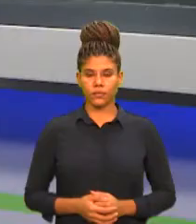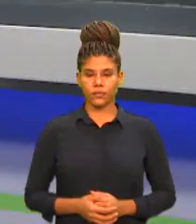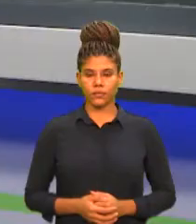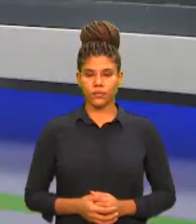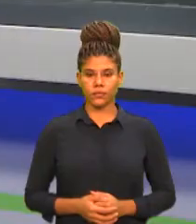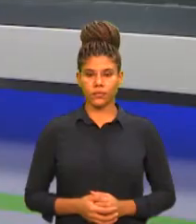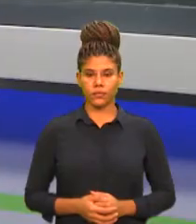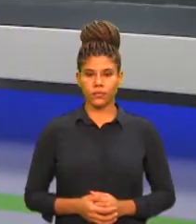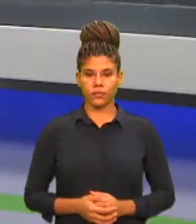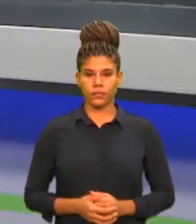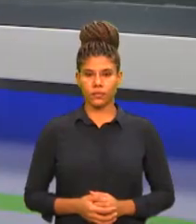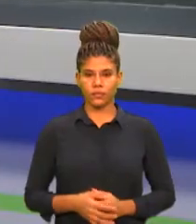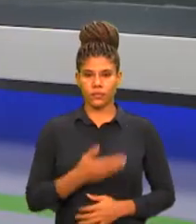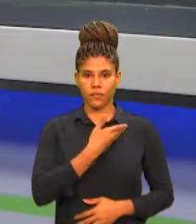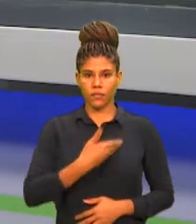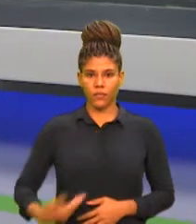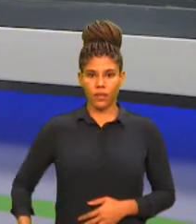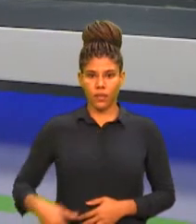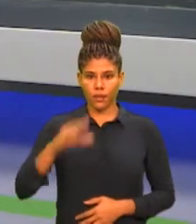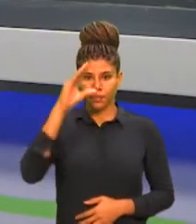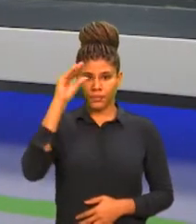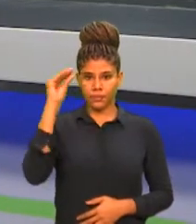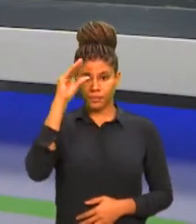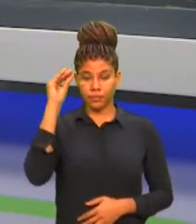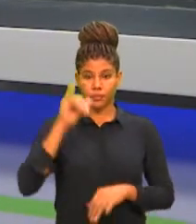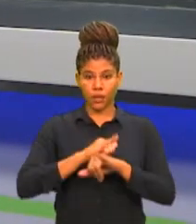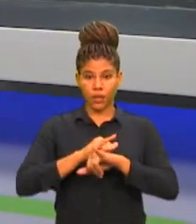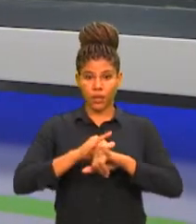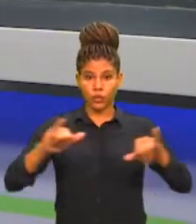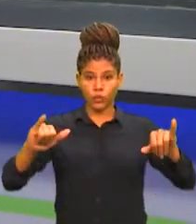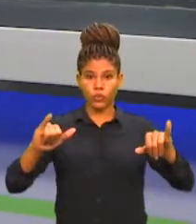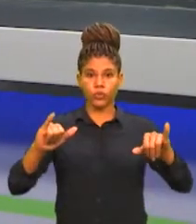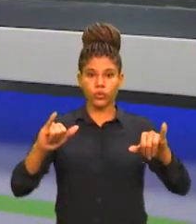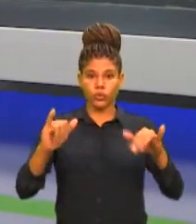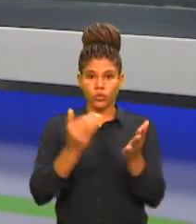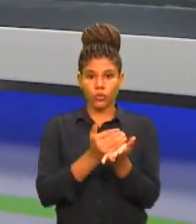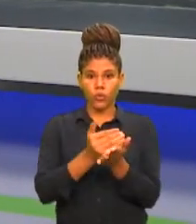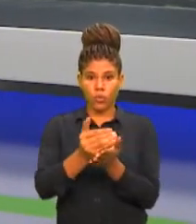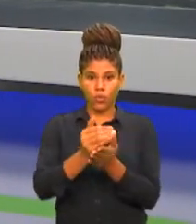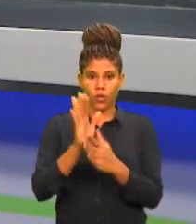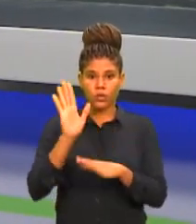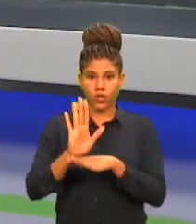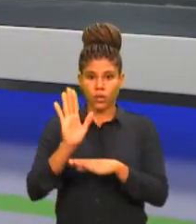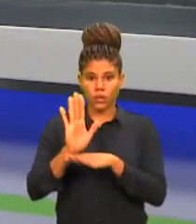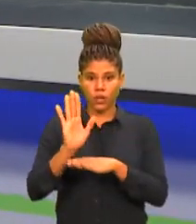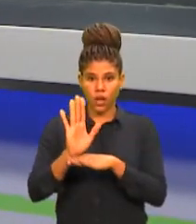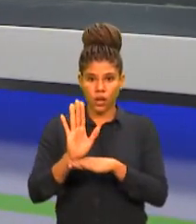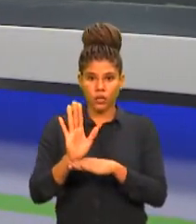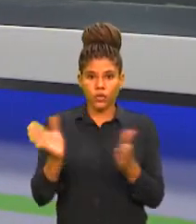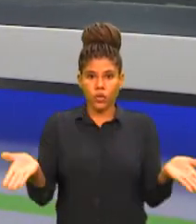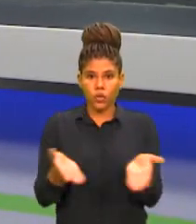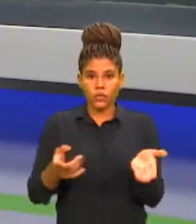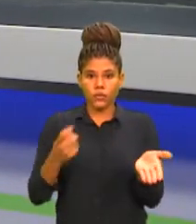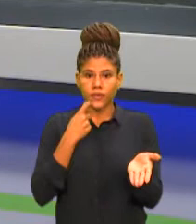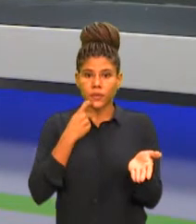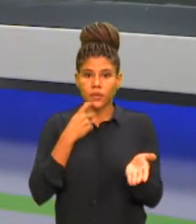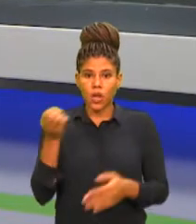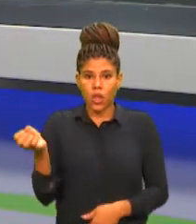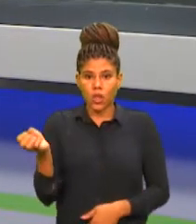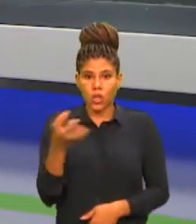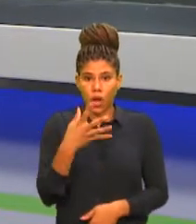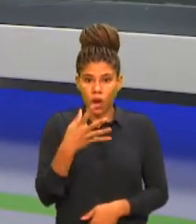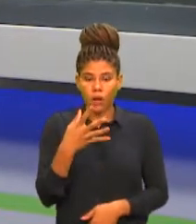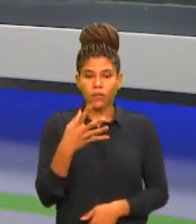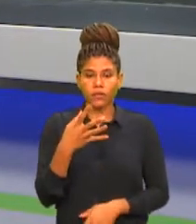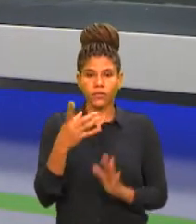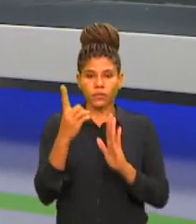O governador Camilo Santana anunciou no início da tarde desta sexta-feira novas medidas do decreto estadual de